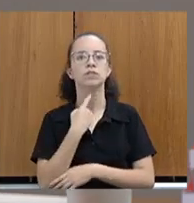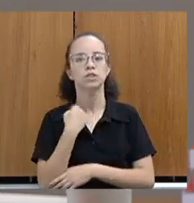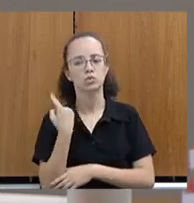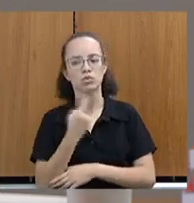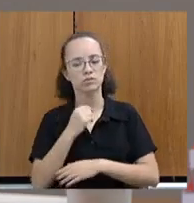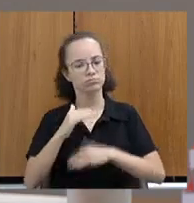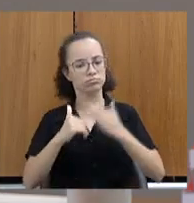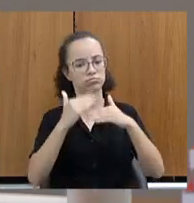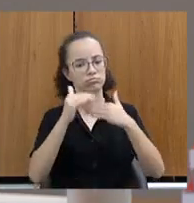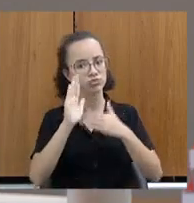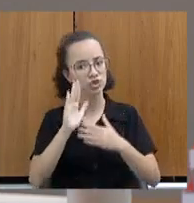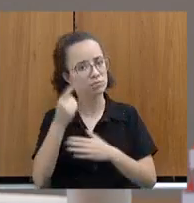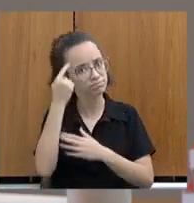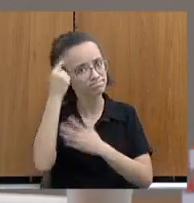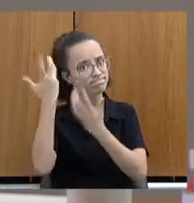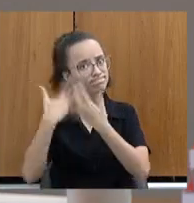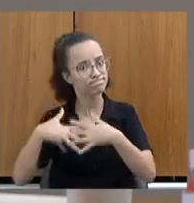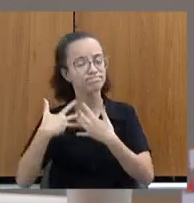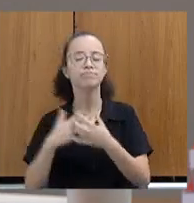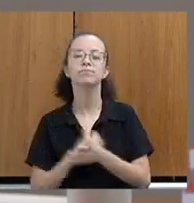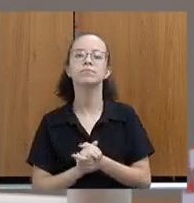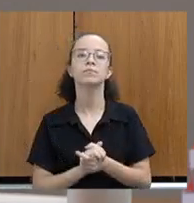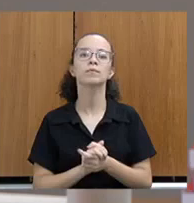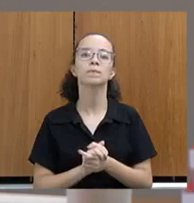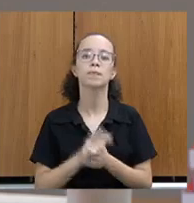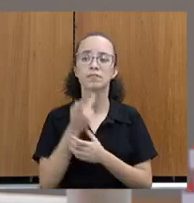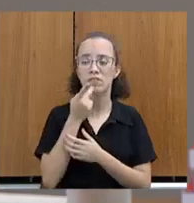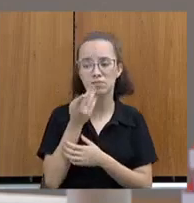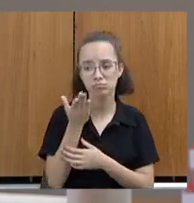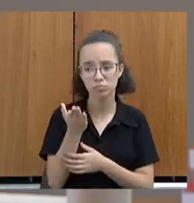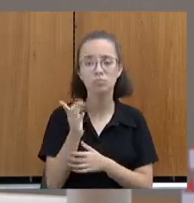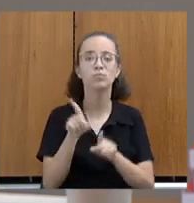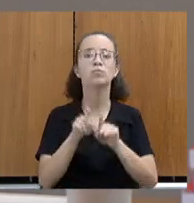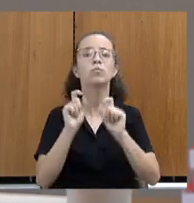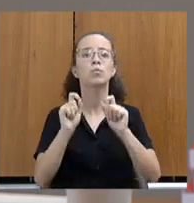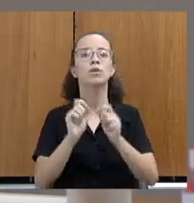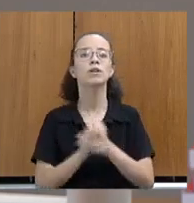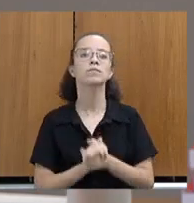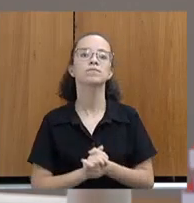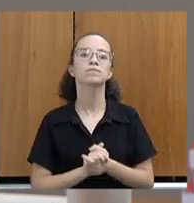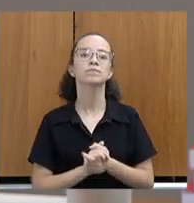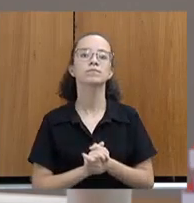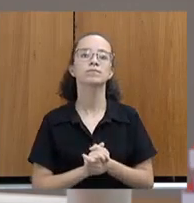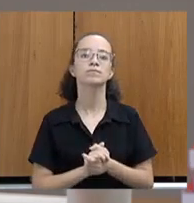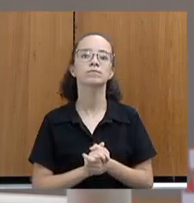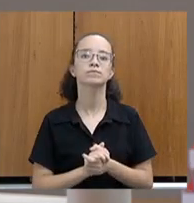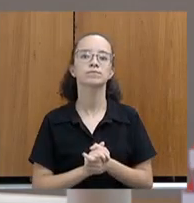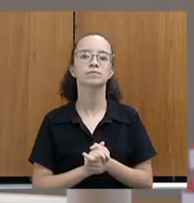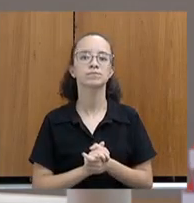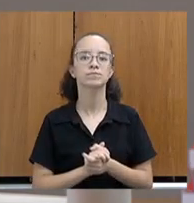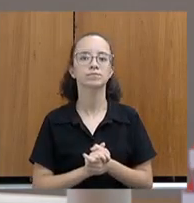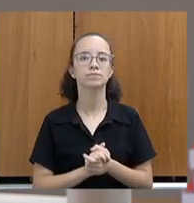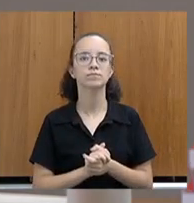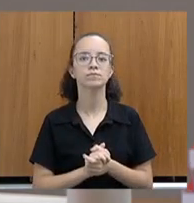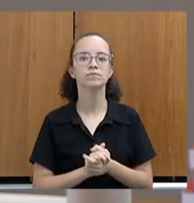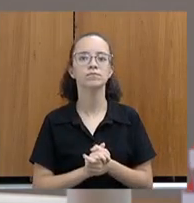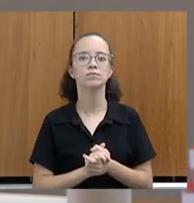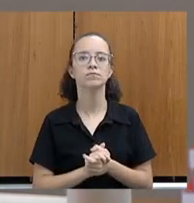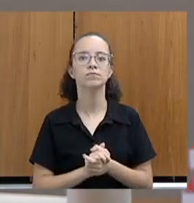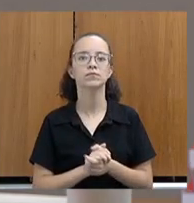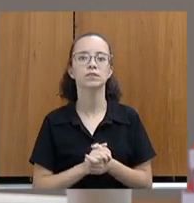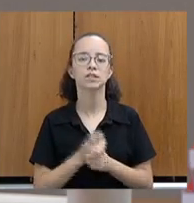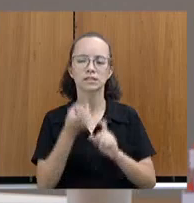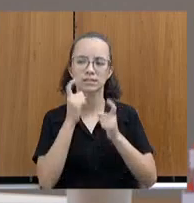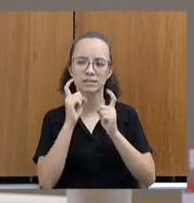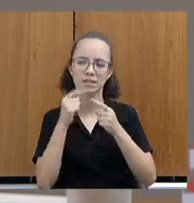desenvolvendo. Quanto à pobreza mensual, eu quero falar para a senhora o seguinte. Eu fechei uma... Acabei de... Nós tivemos uma